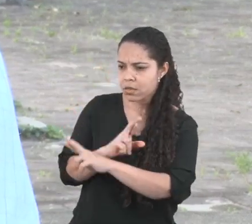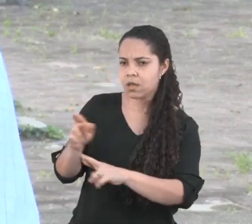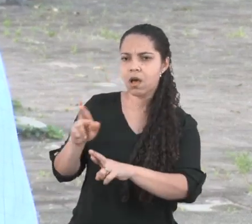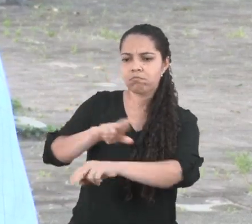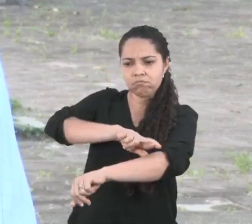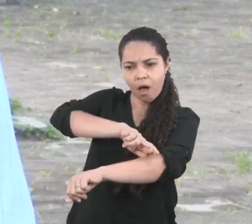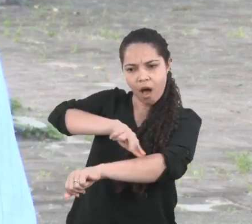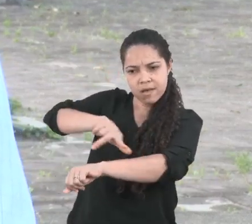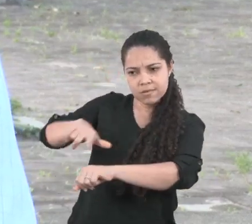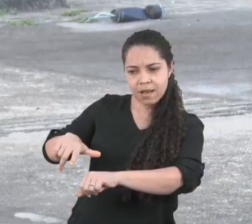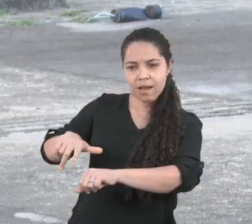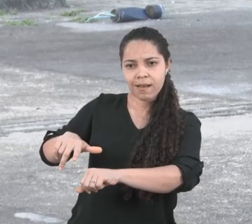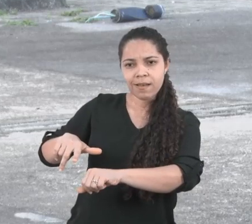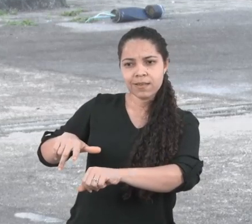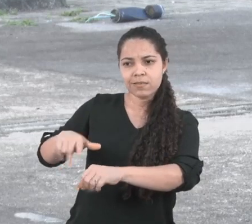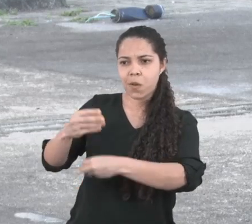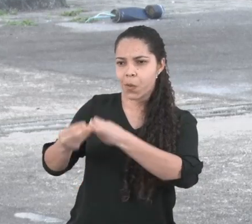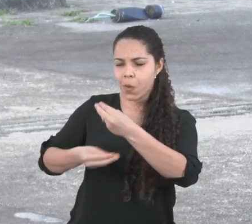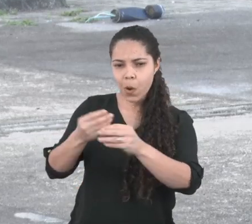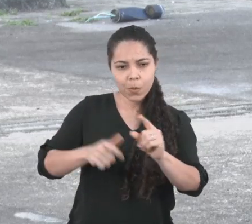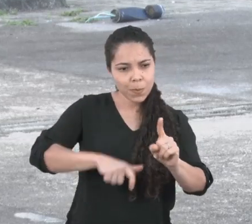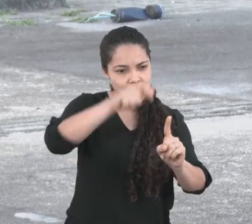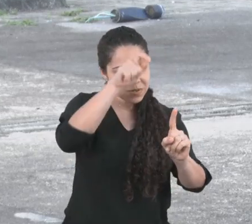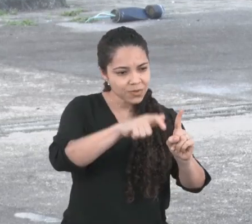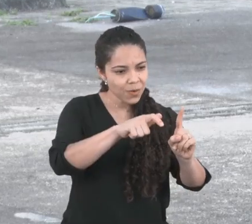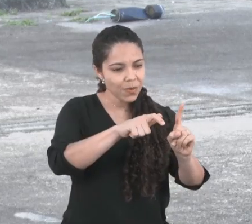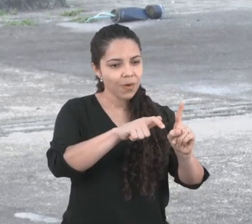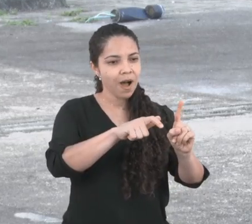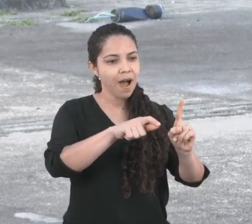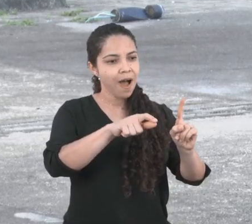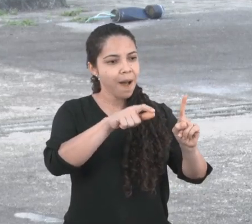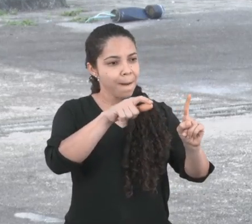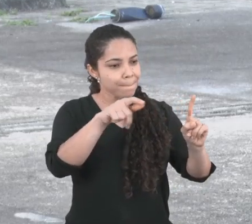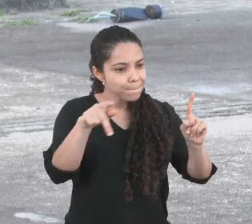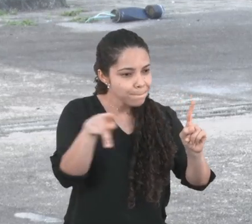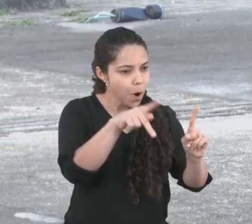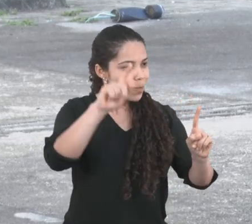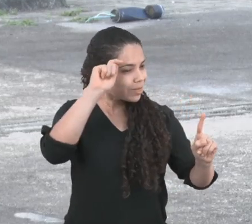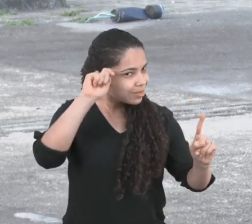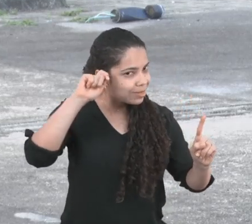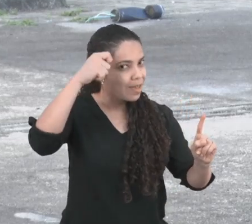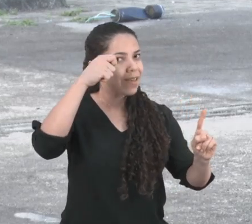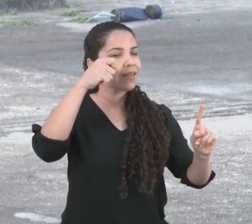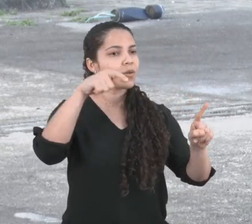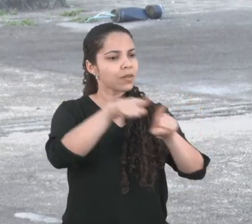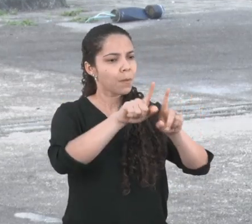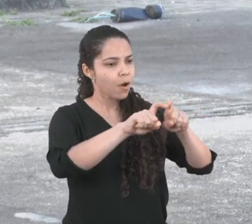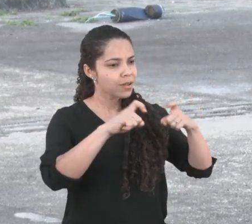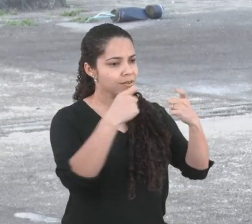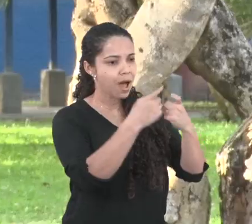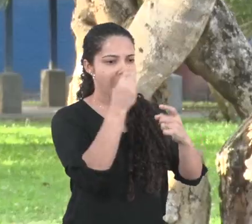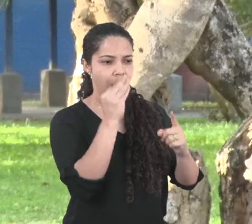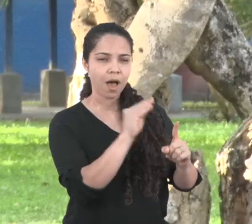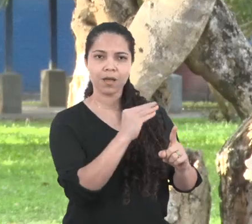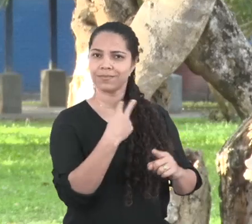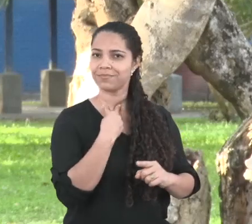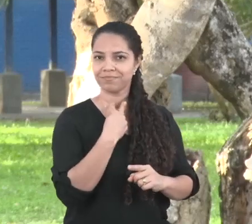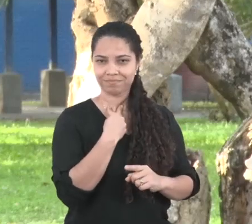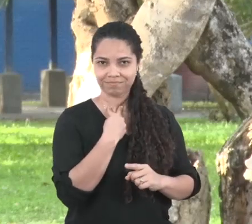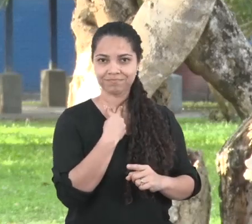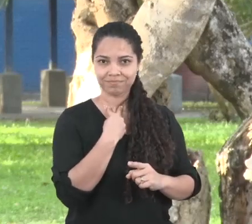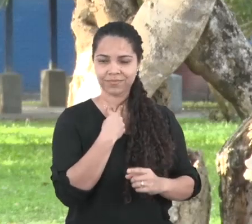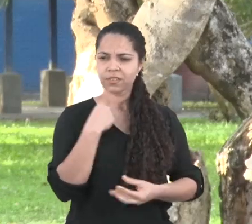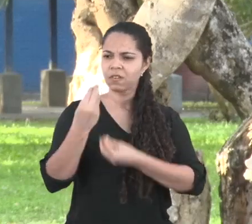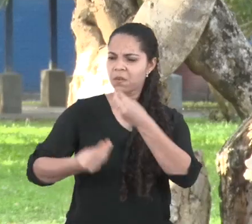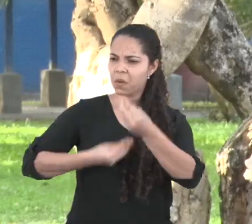mais negligenciar essa identidade específica de algumas pessoas negras que diz respeito à sua orientação sexual. Como é que a gente vai ter